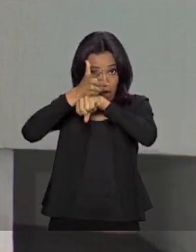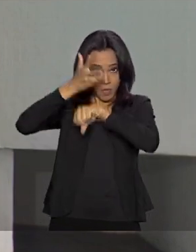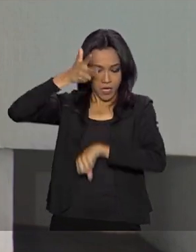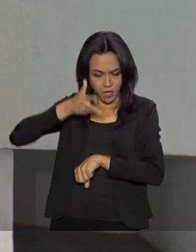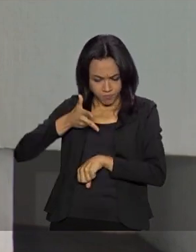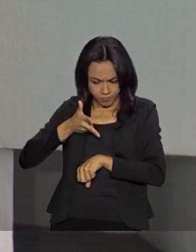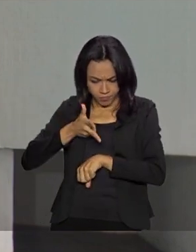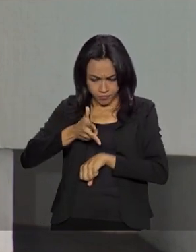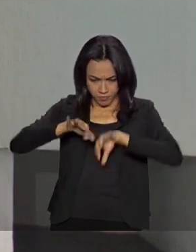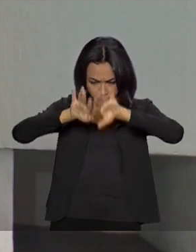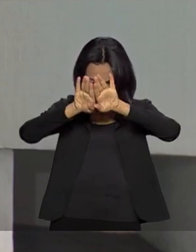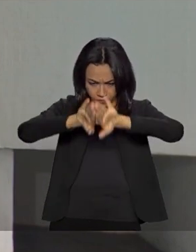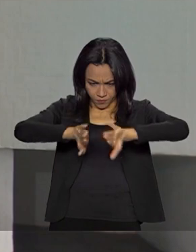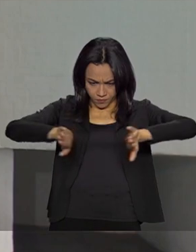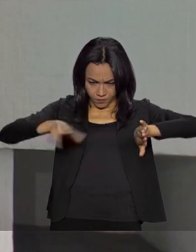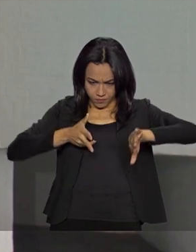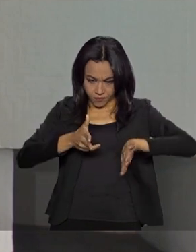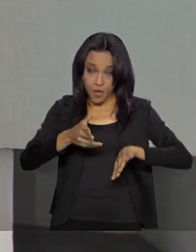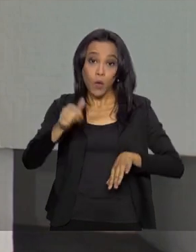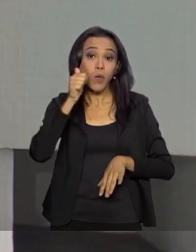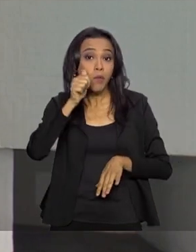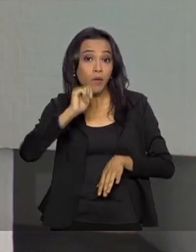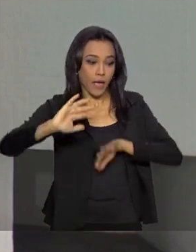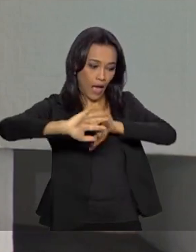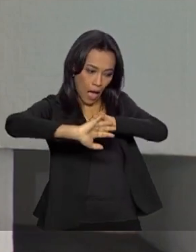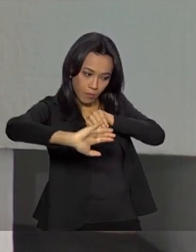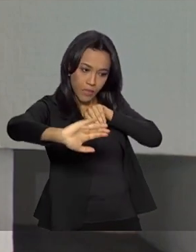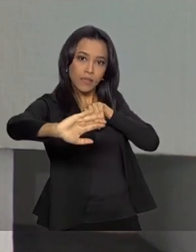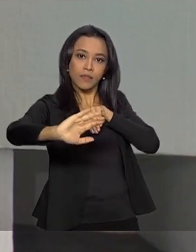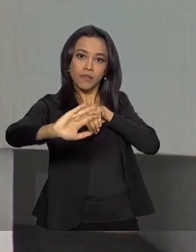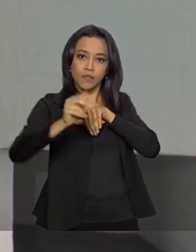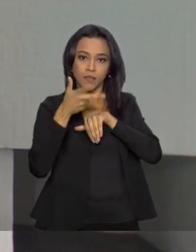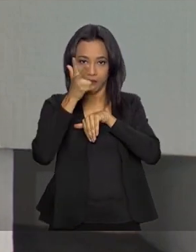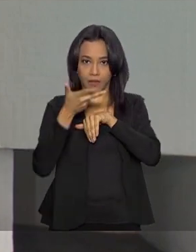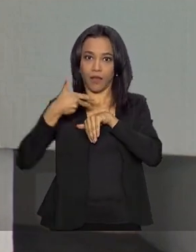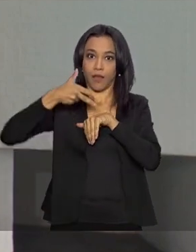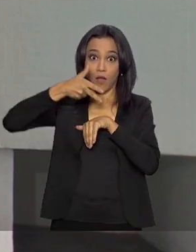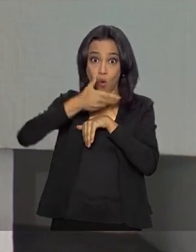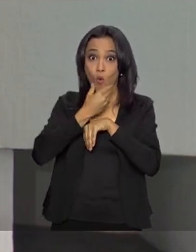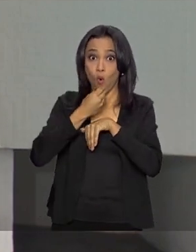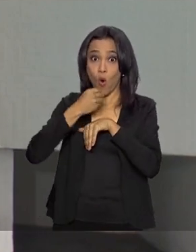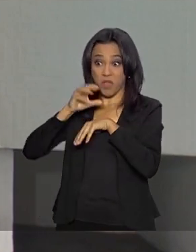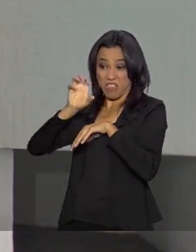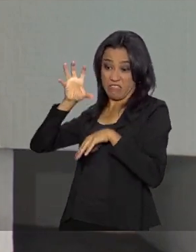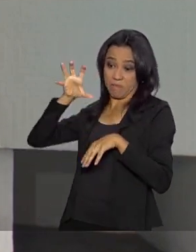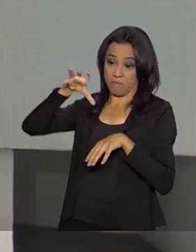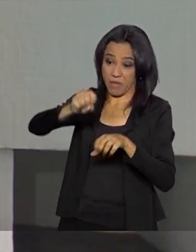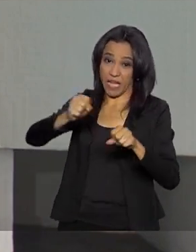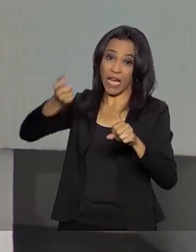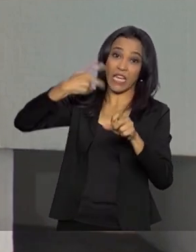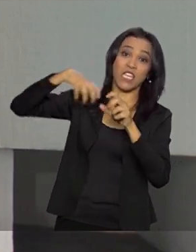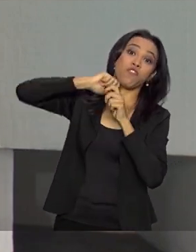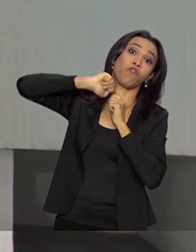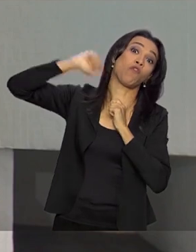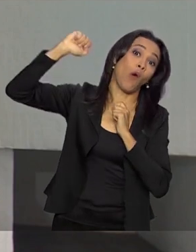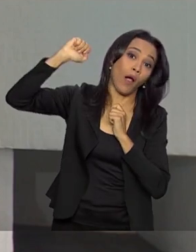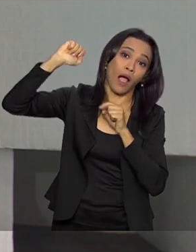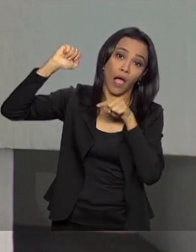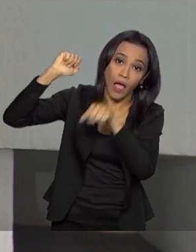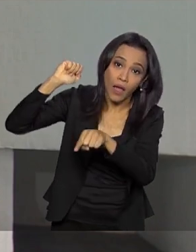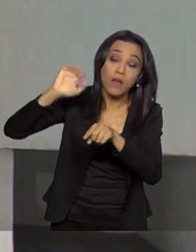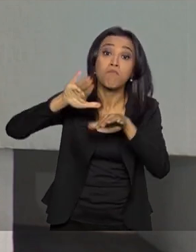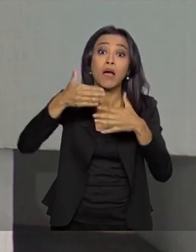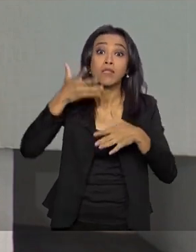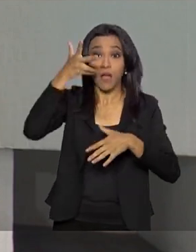é? Para mostrar. Quando ela abrisse o guarda-vestido, o Aldo de Maio vinha e enforcava ela. Só que, quando a